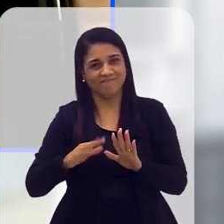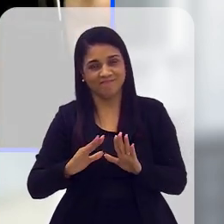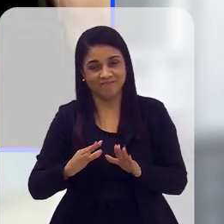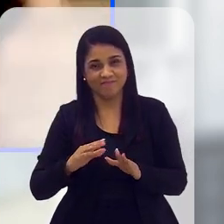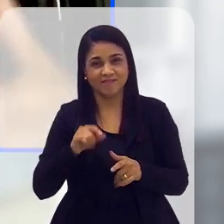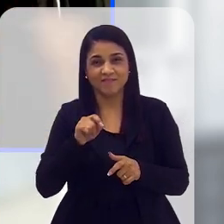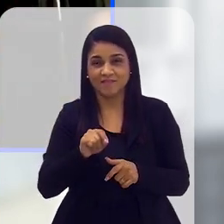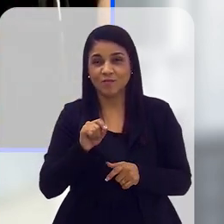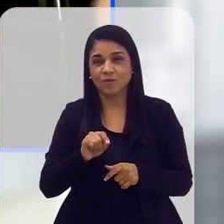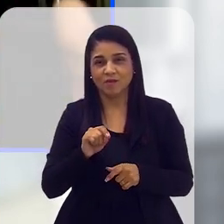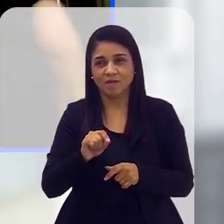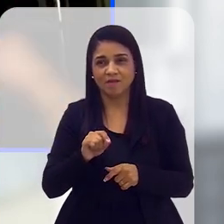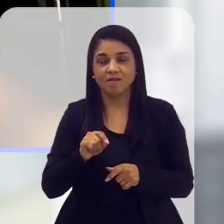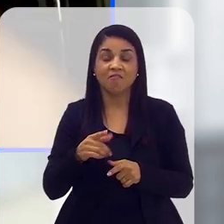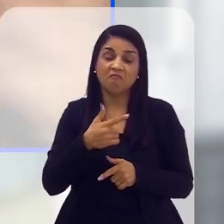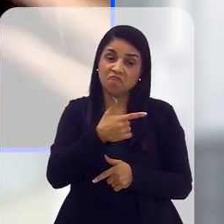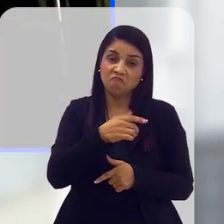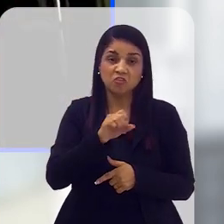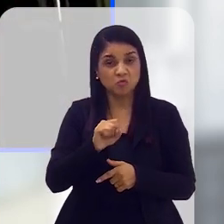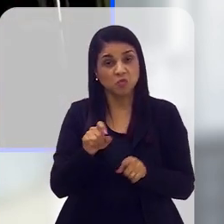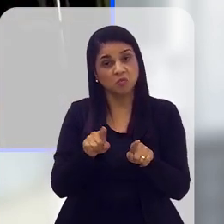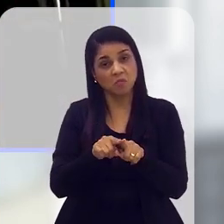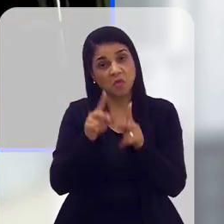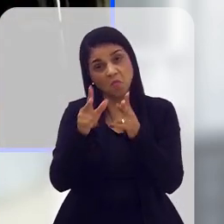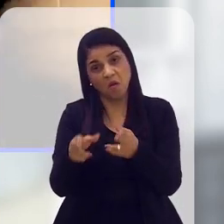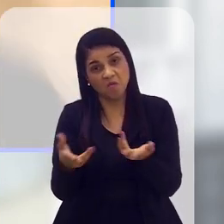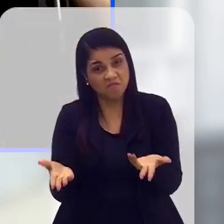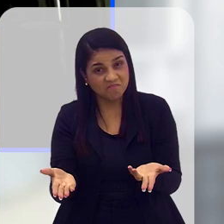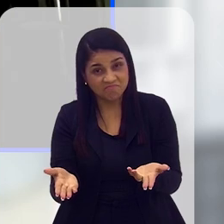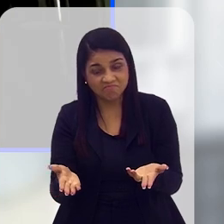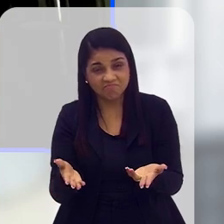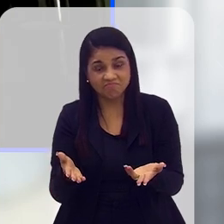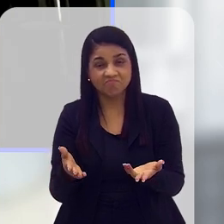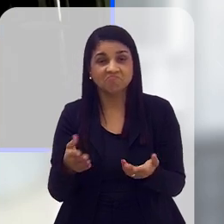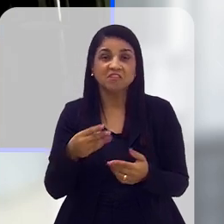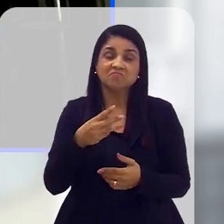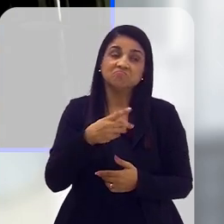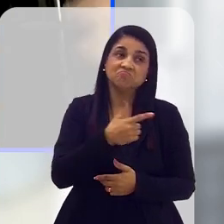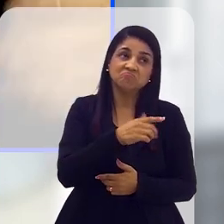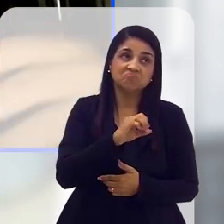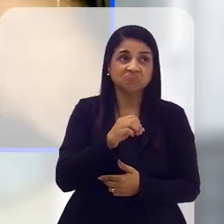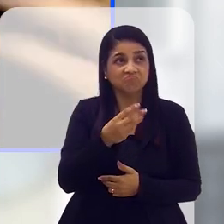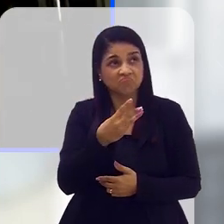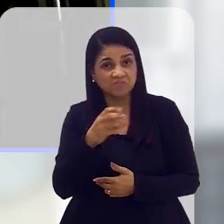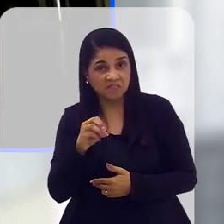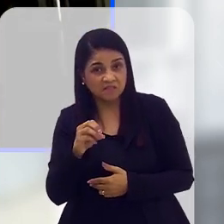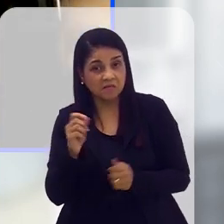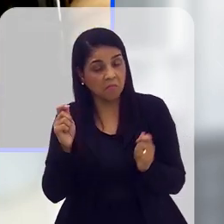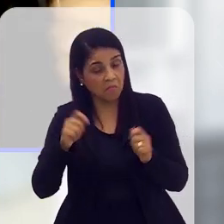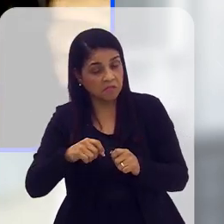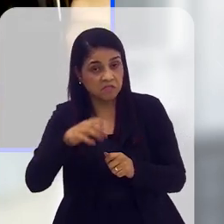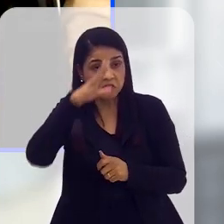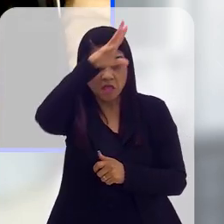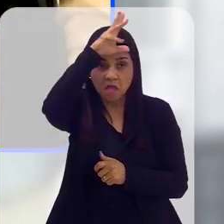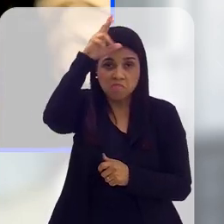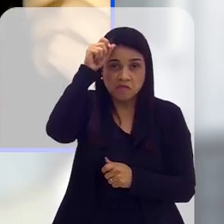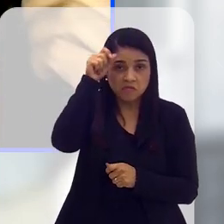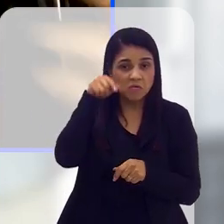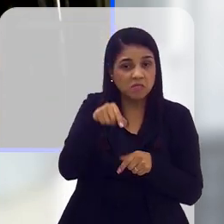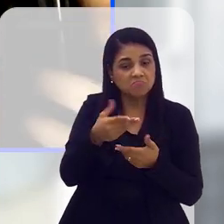E isso vai ser, a meu ver, coroado nessa COP28. Na COP30, talvez nós tenhamos uma mobilização social